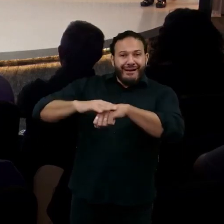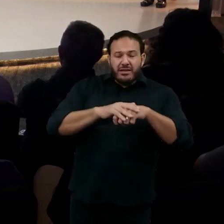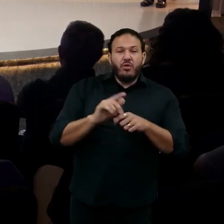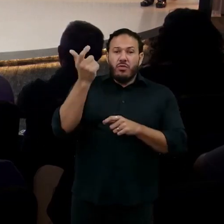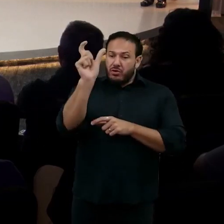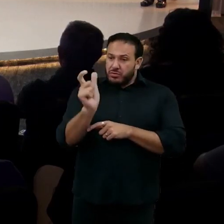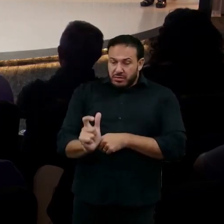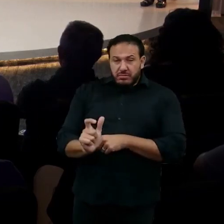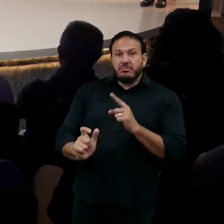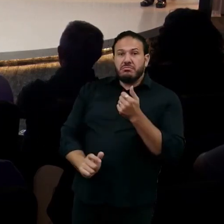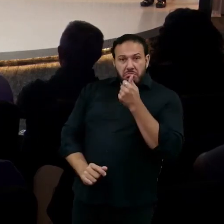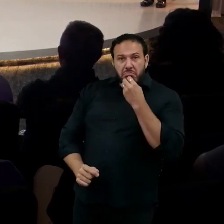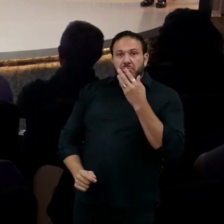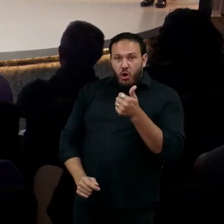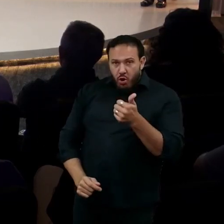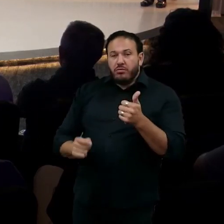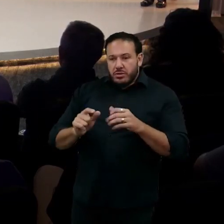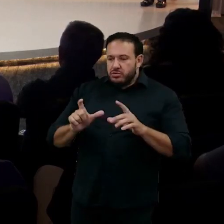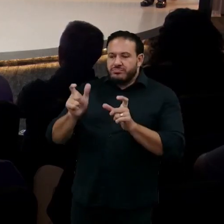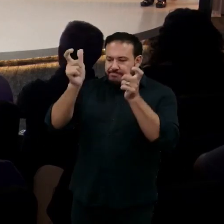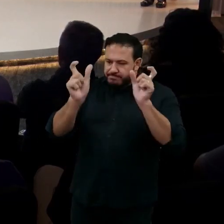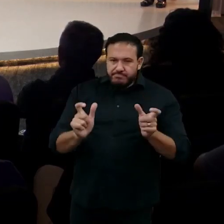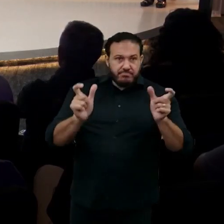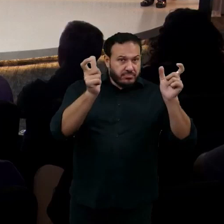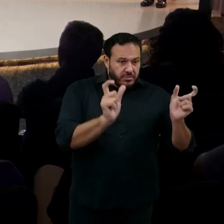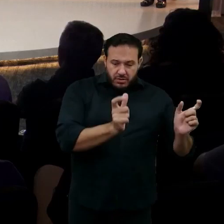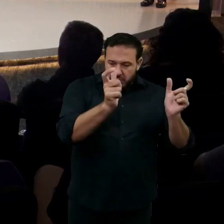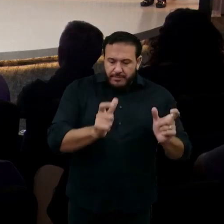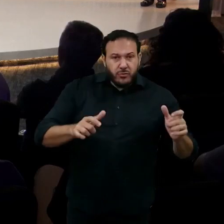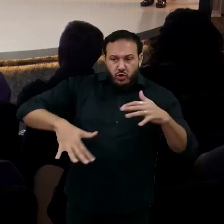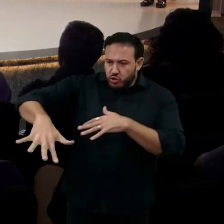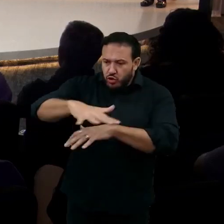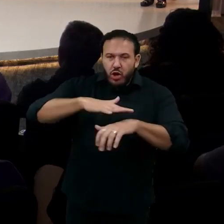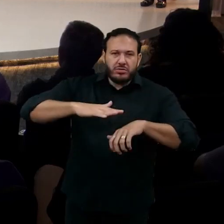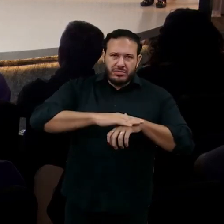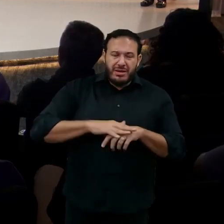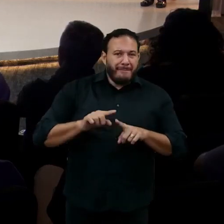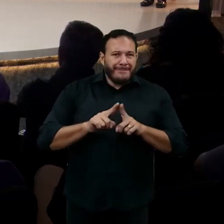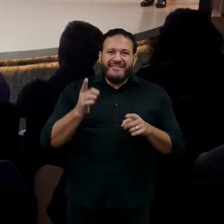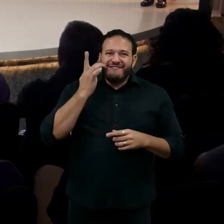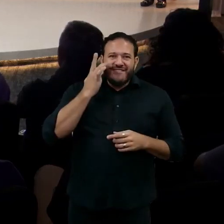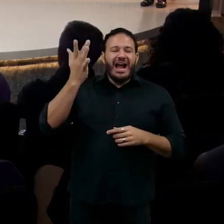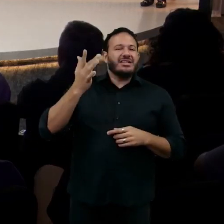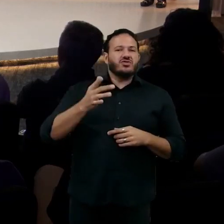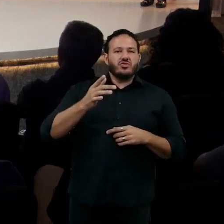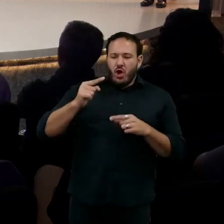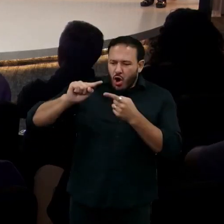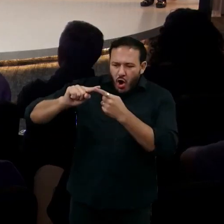juntos vão ser ótimos em todas as tarefas que nós fazemos. Mas não é fácil combinar esses algoritmos.